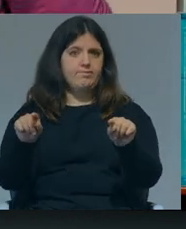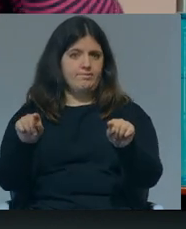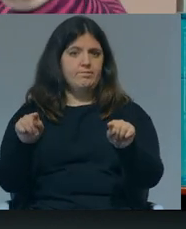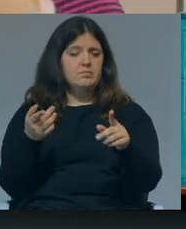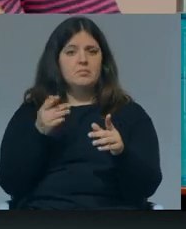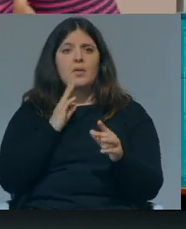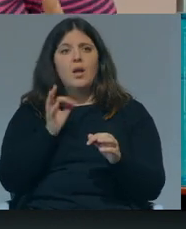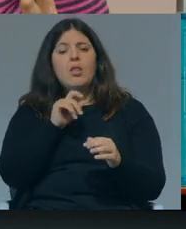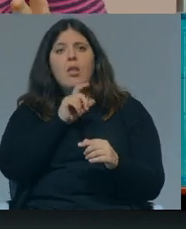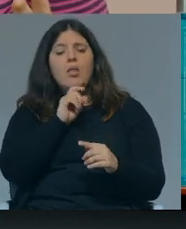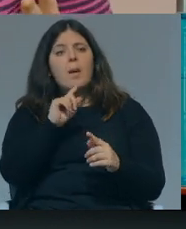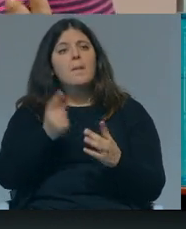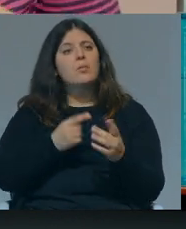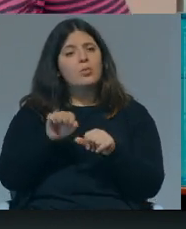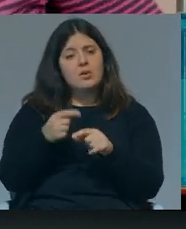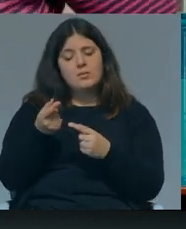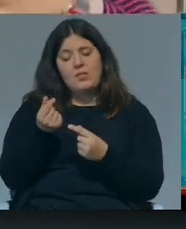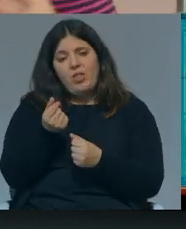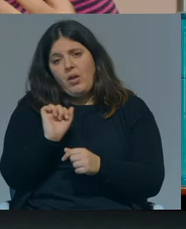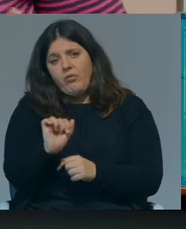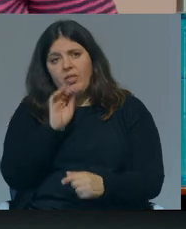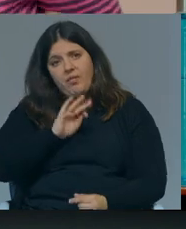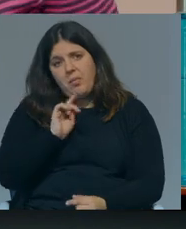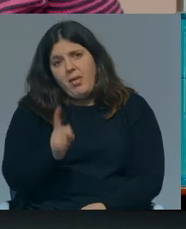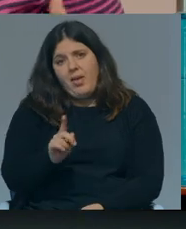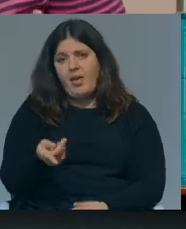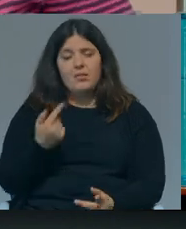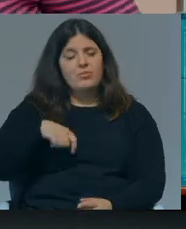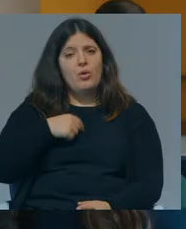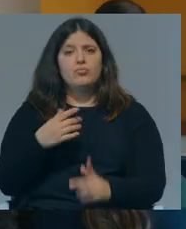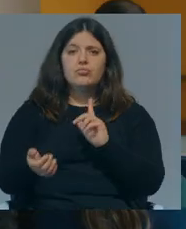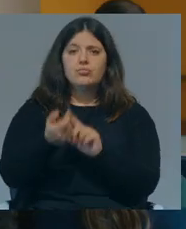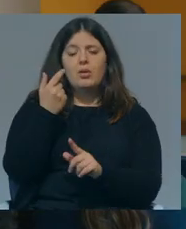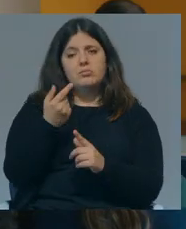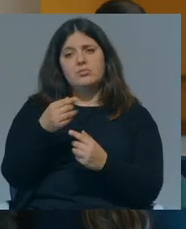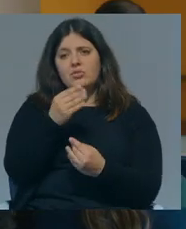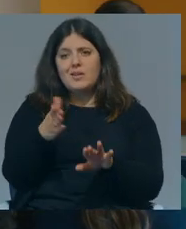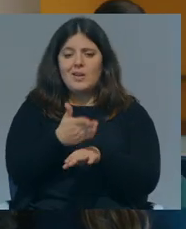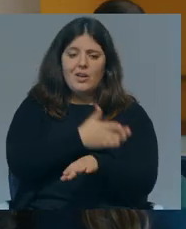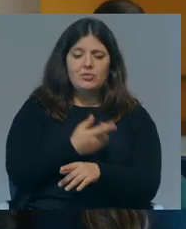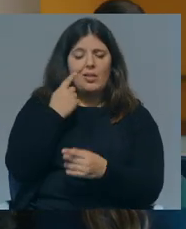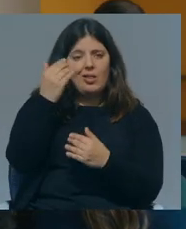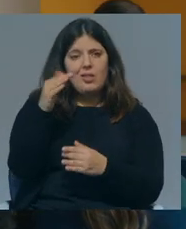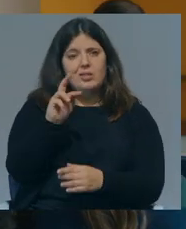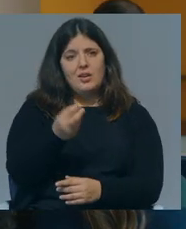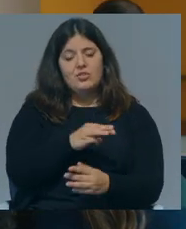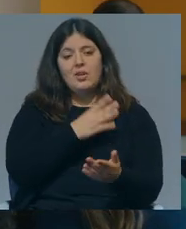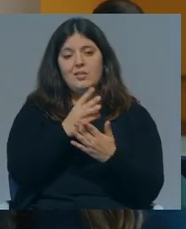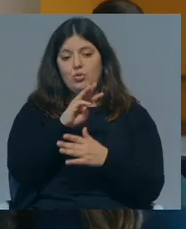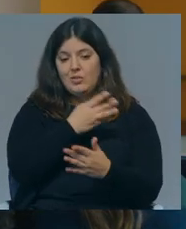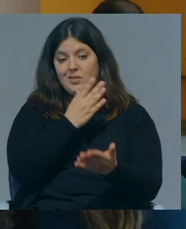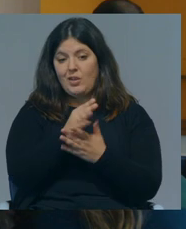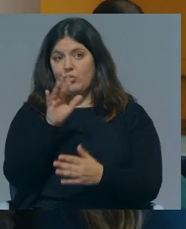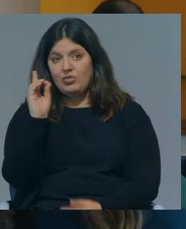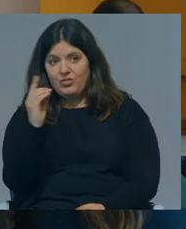perfeitamente determinada pelo rendimento da família, portanto, nós temos de conseguir chegar a estas crianças antes dos 3 anos e entre os 3 e os 6,